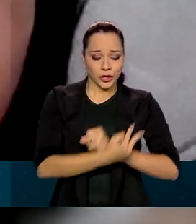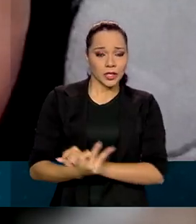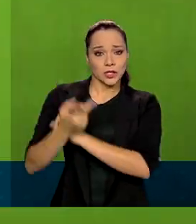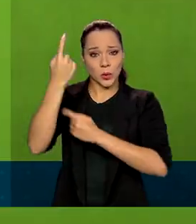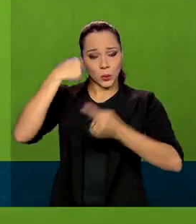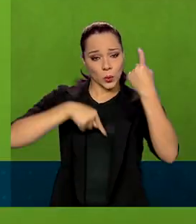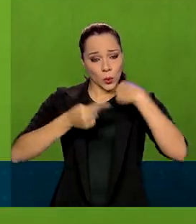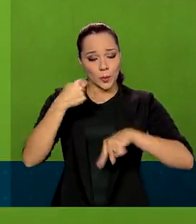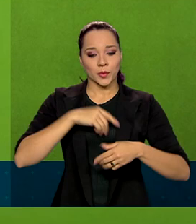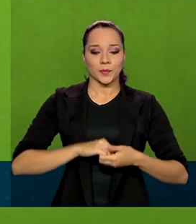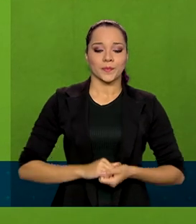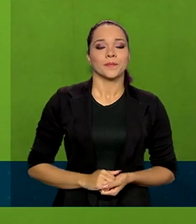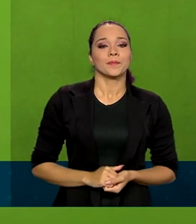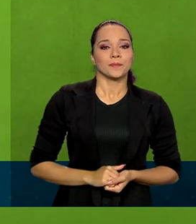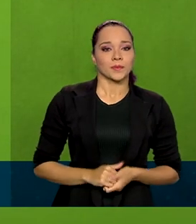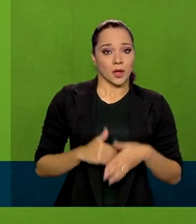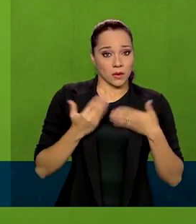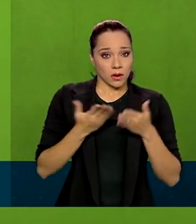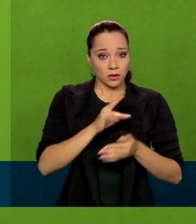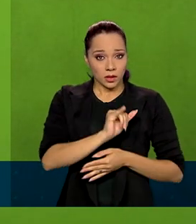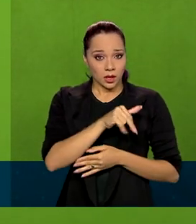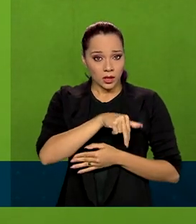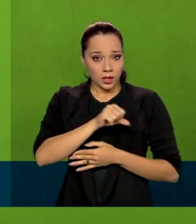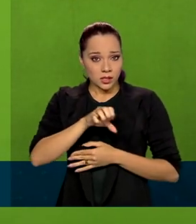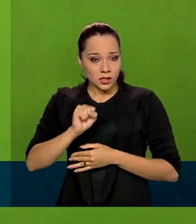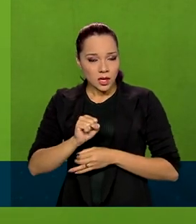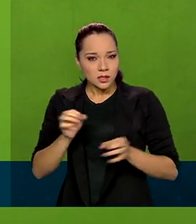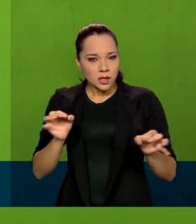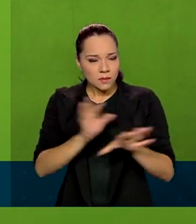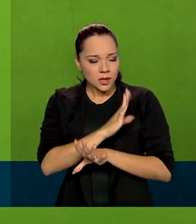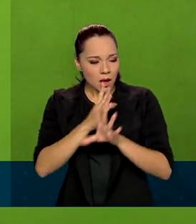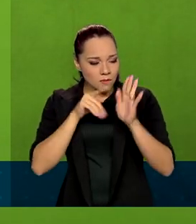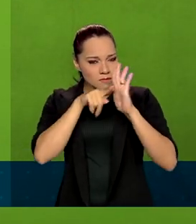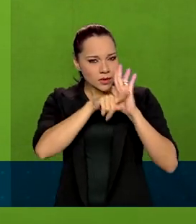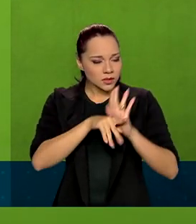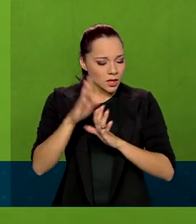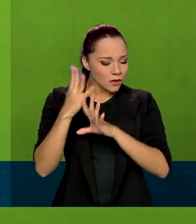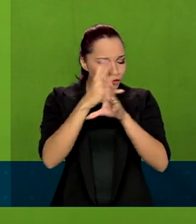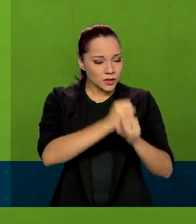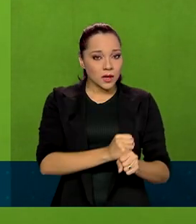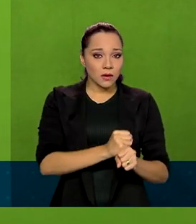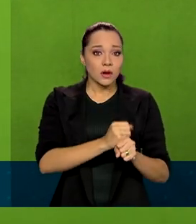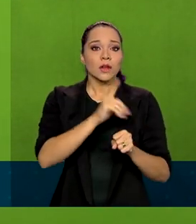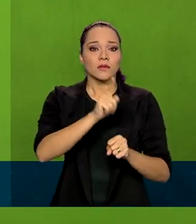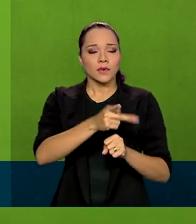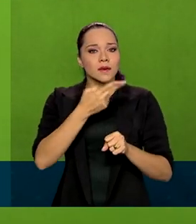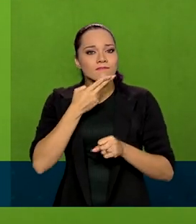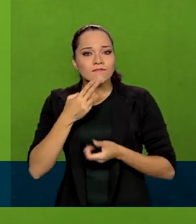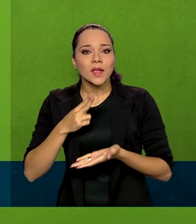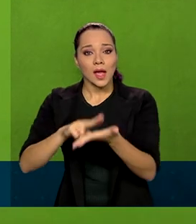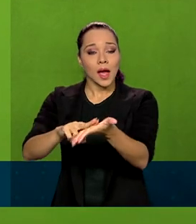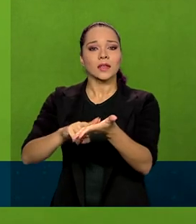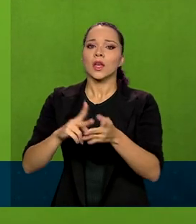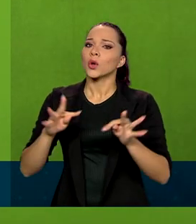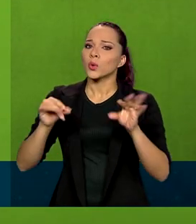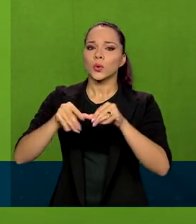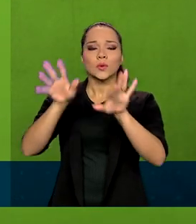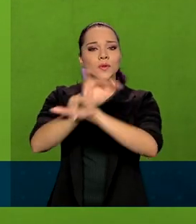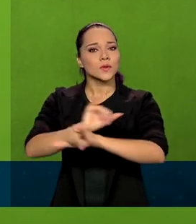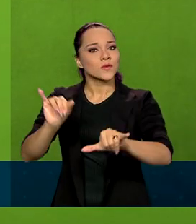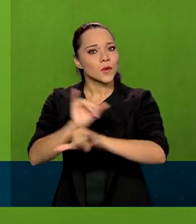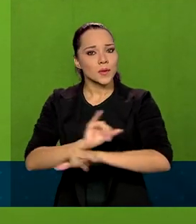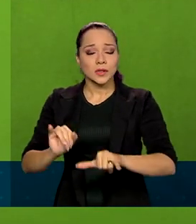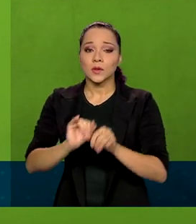organismo. Quando o INSS terminar o processo de revisão, ele vai emitir carta ao segurado com todas as informações